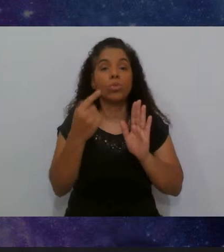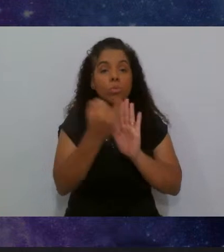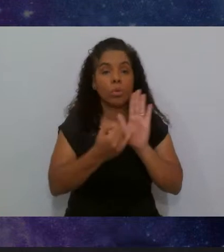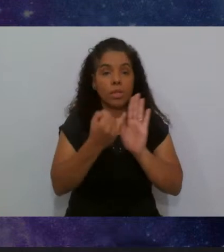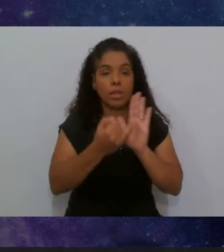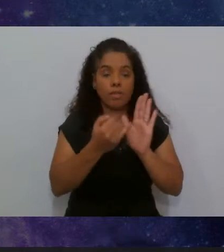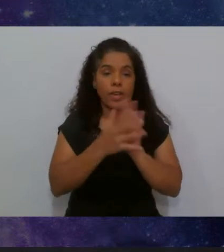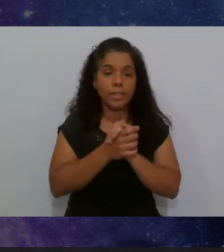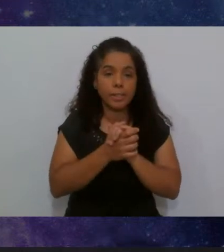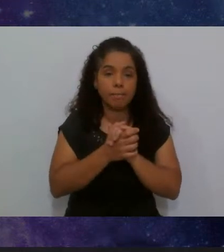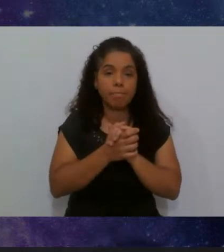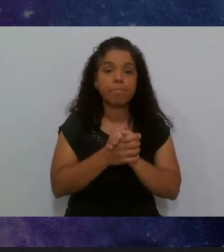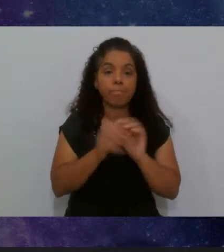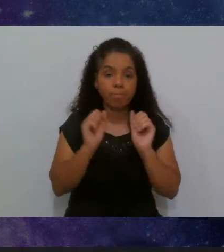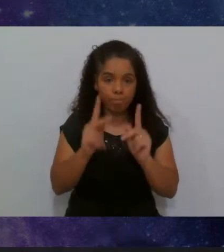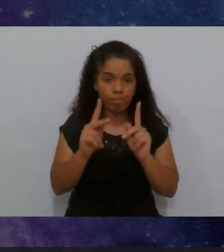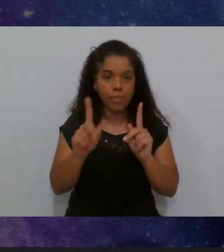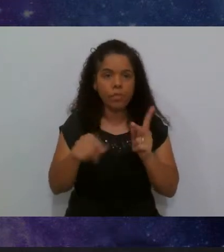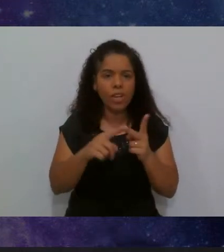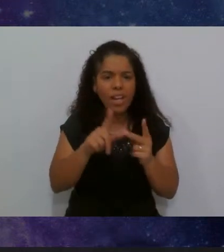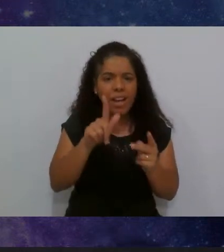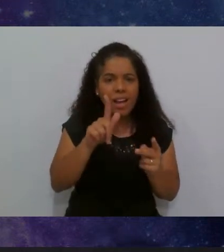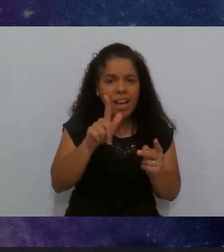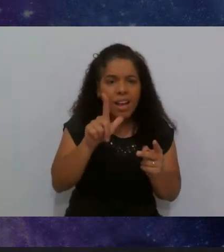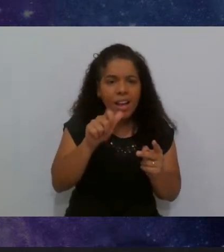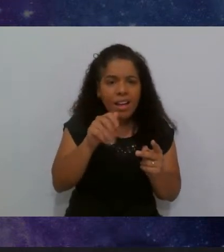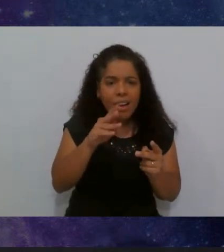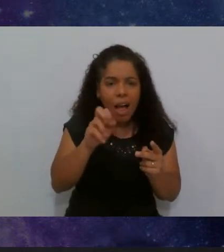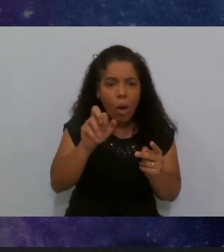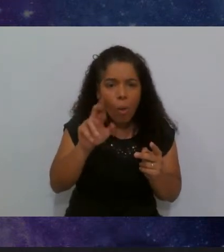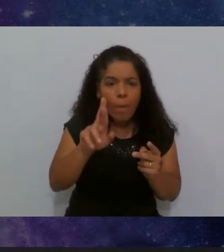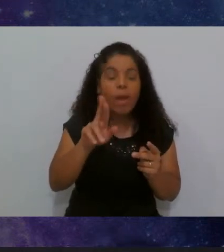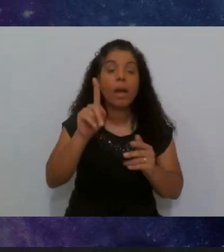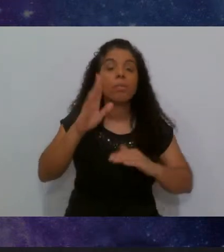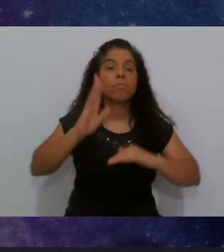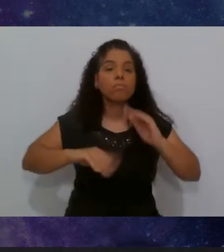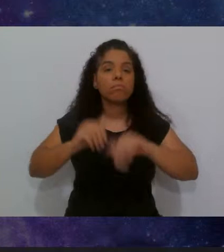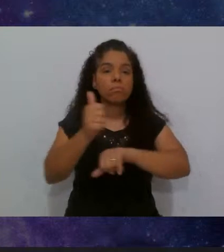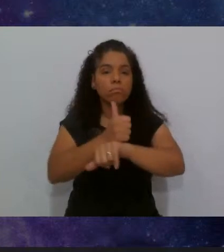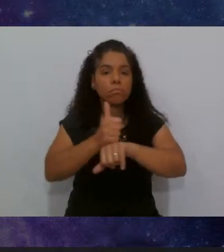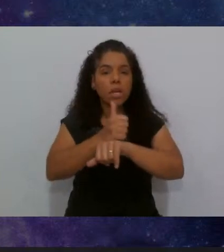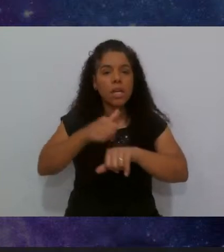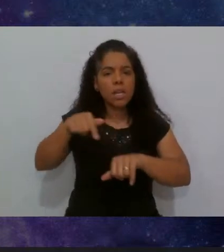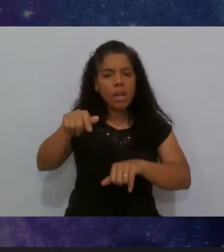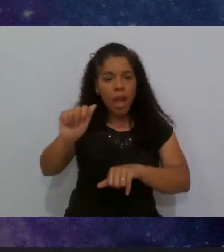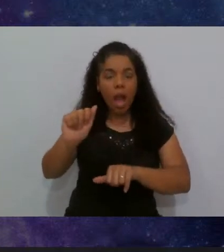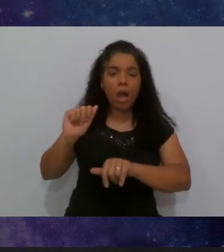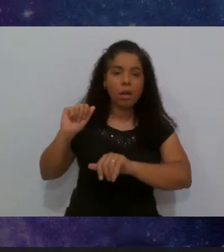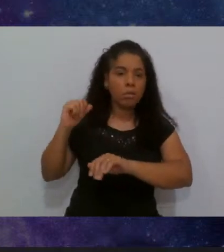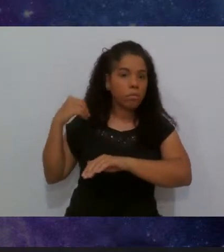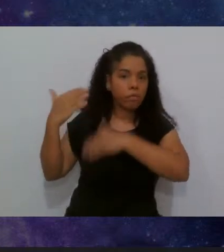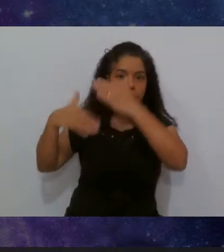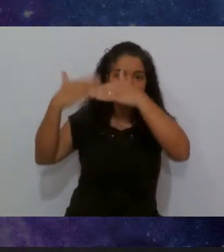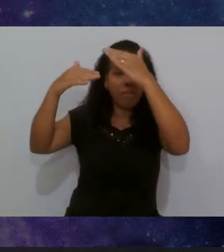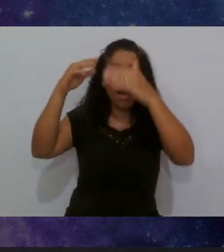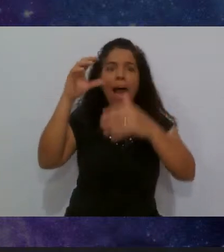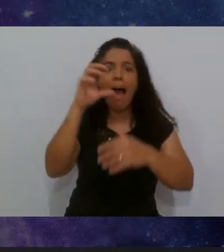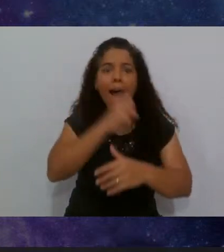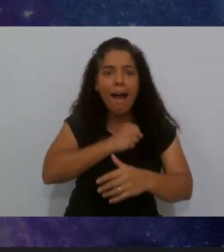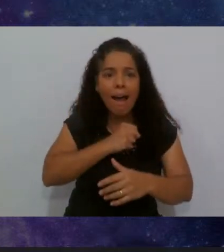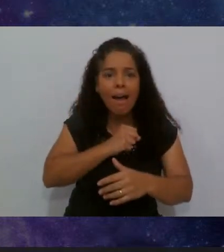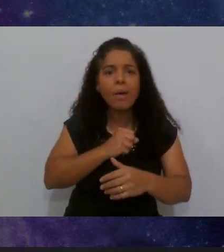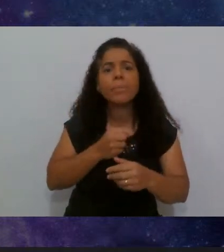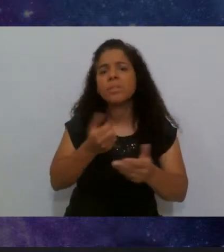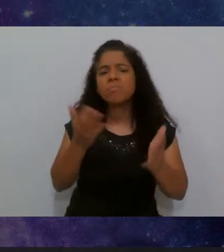Vamos lá. Aqui, o Glauber. A profissão de QA evoluiu muito rápido. Você imagina em